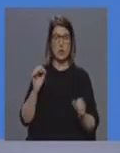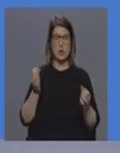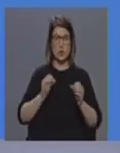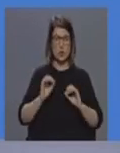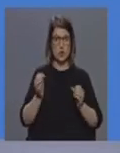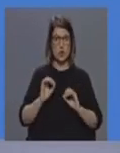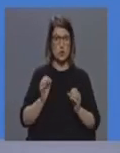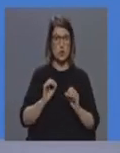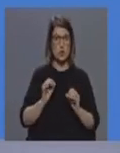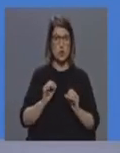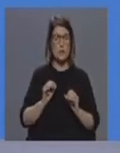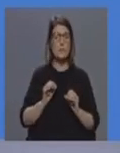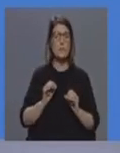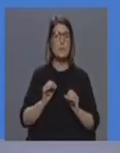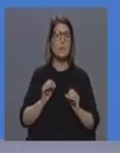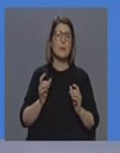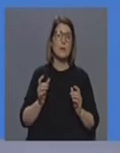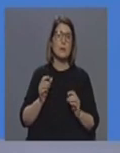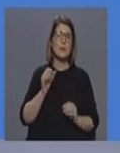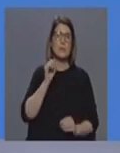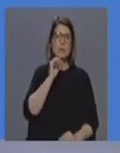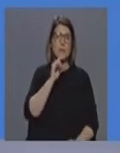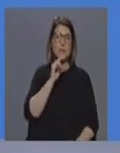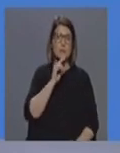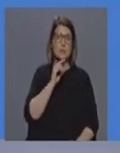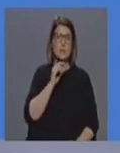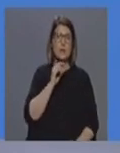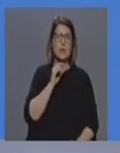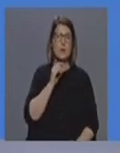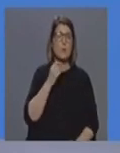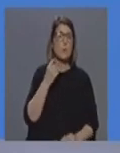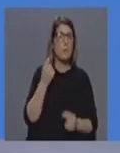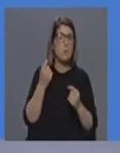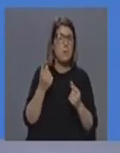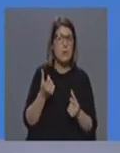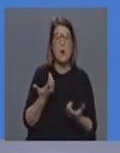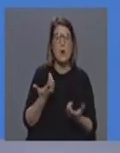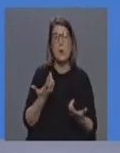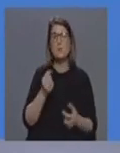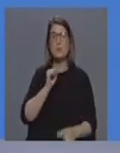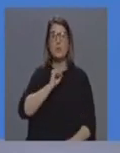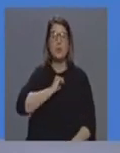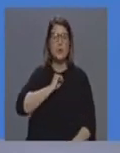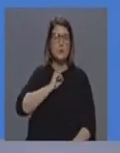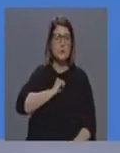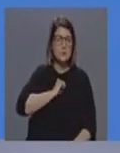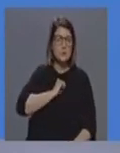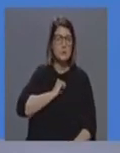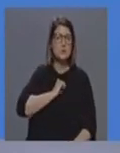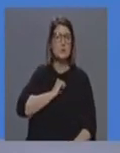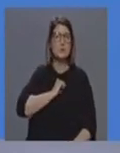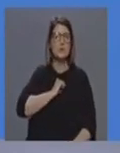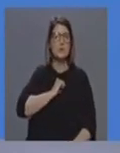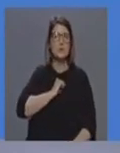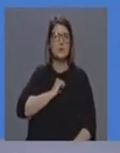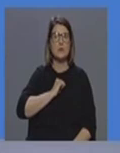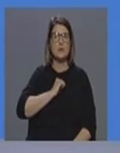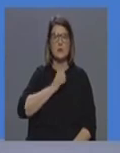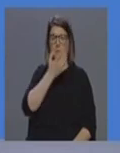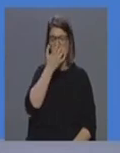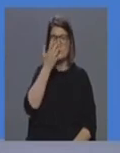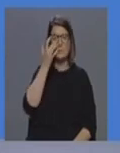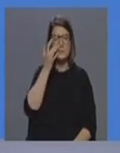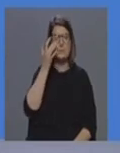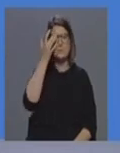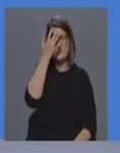a sintomatologia pode ser muito frustra, pode ser tosse, rinorreia, febre.